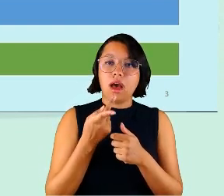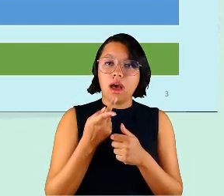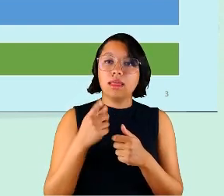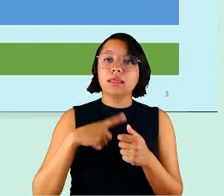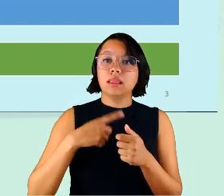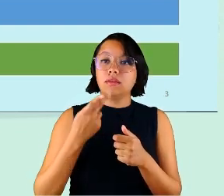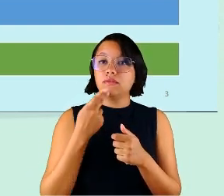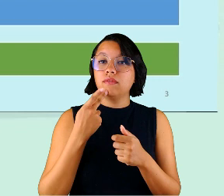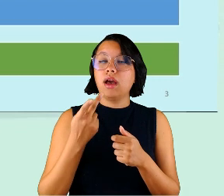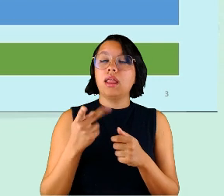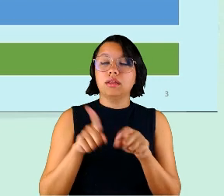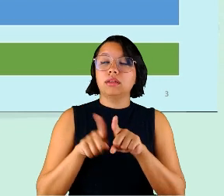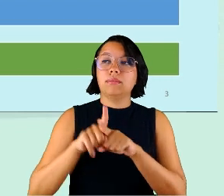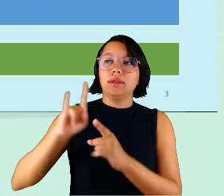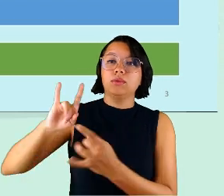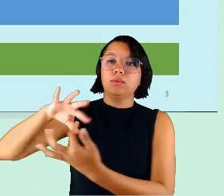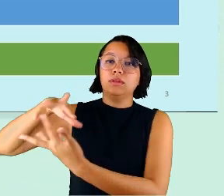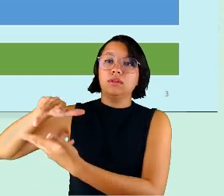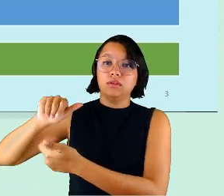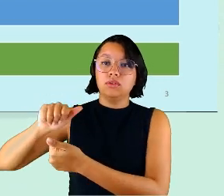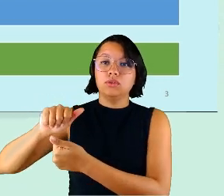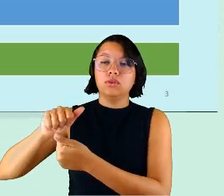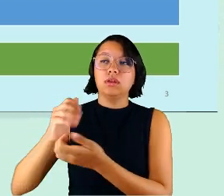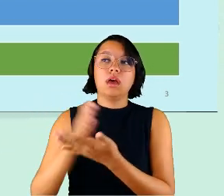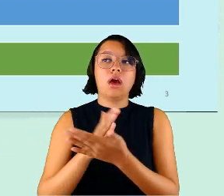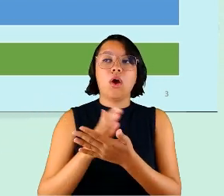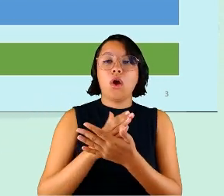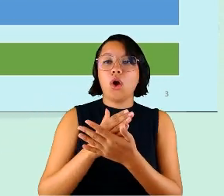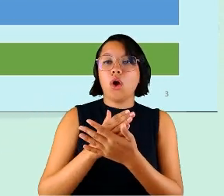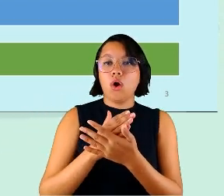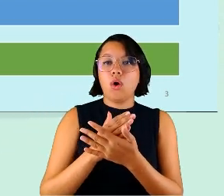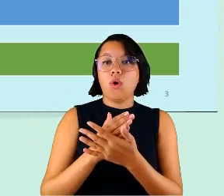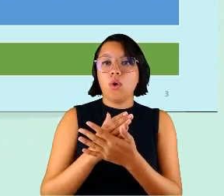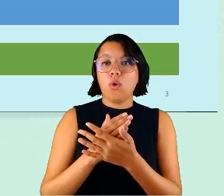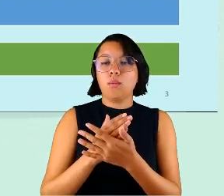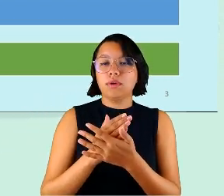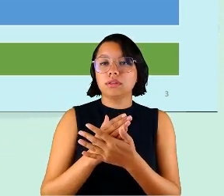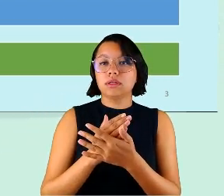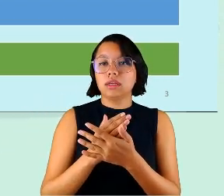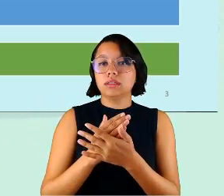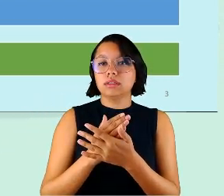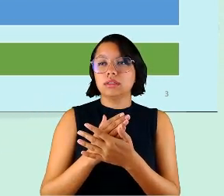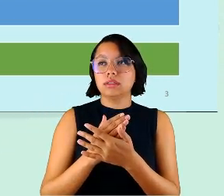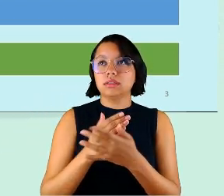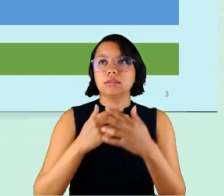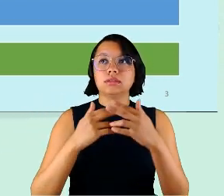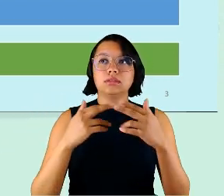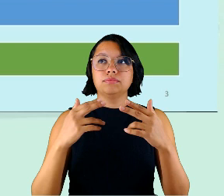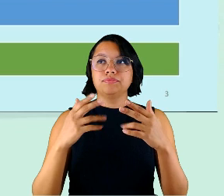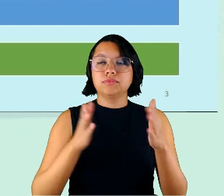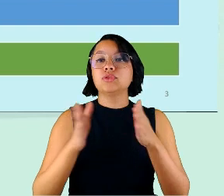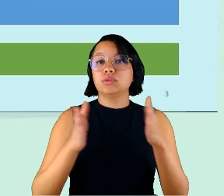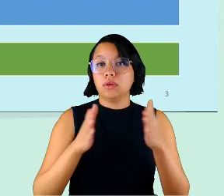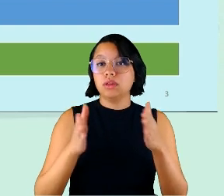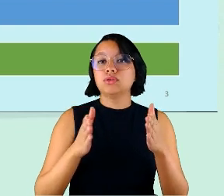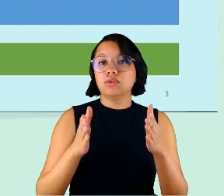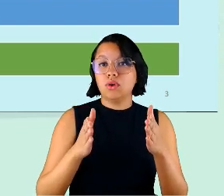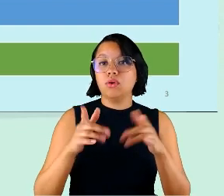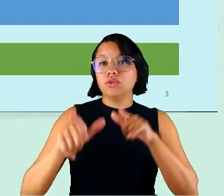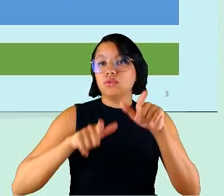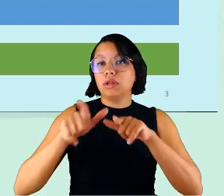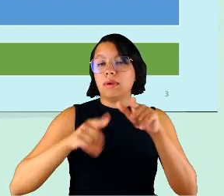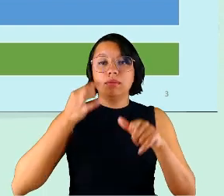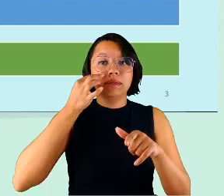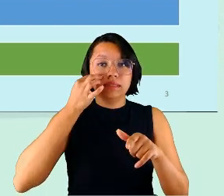exterior, muito interessantes, de que uma das fontes de estresse no trabalho presencial são as interrupções de